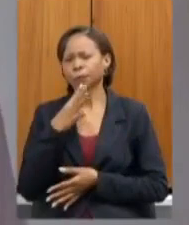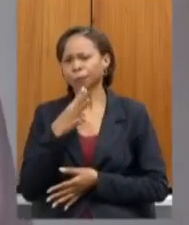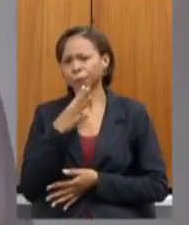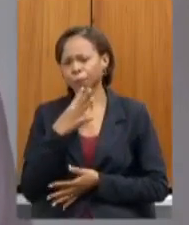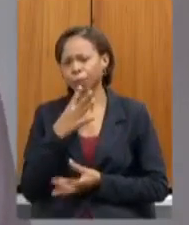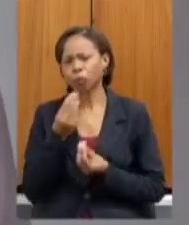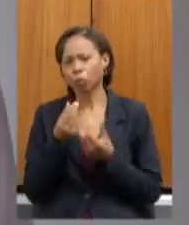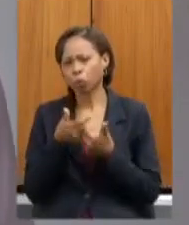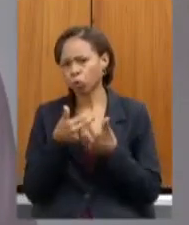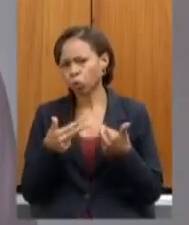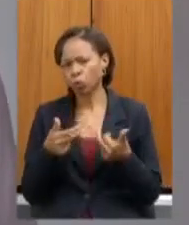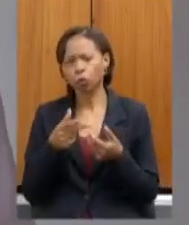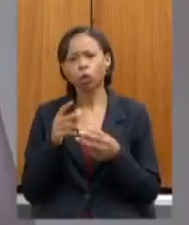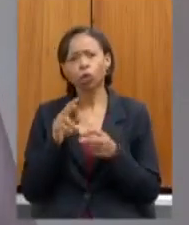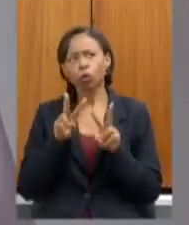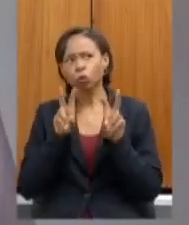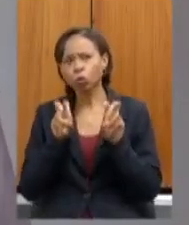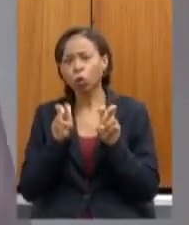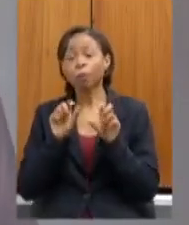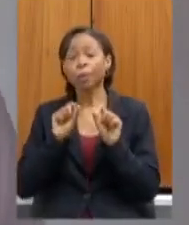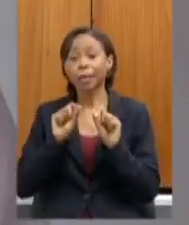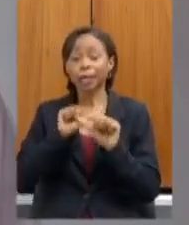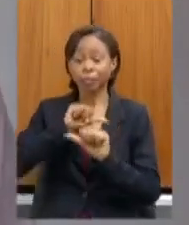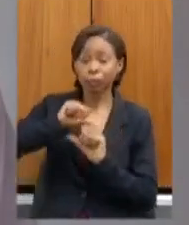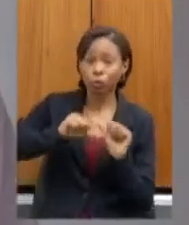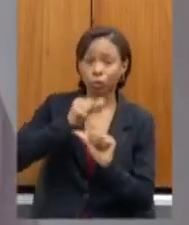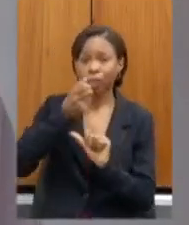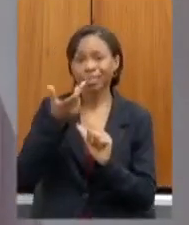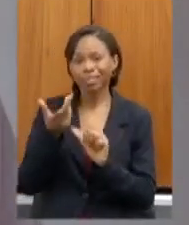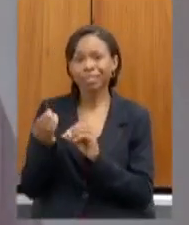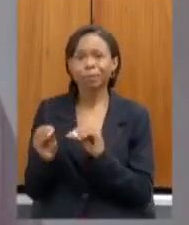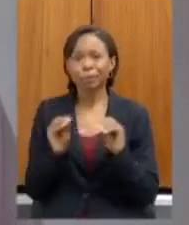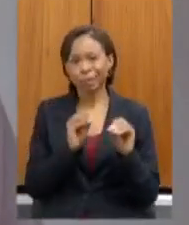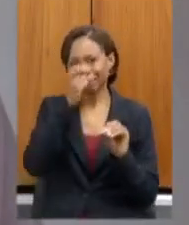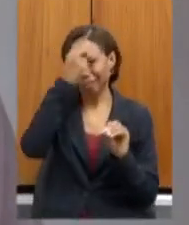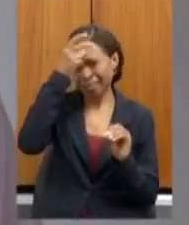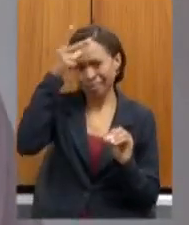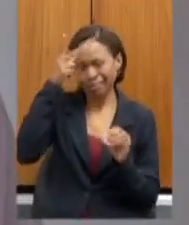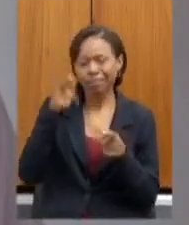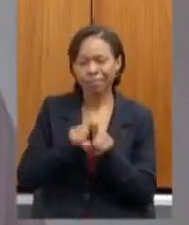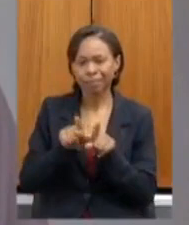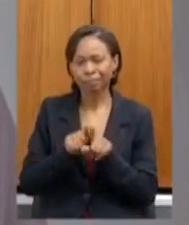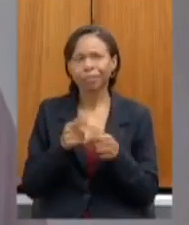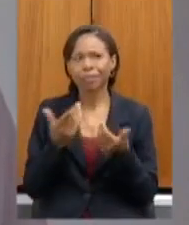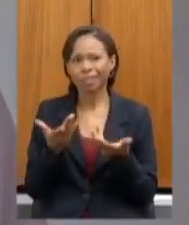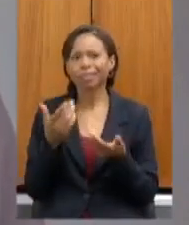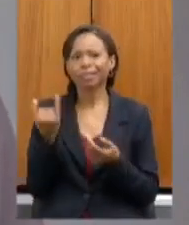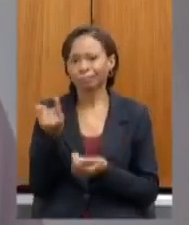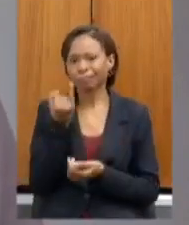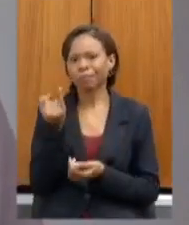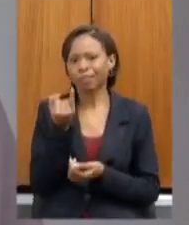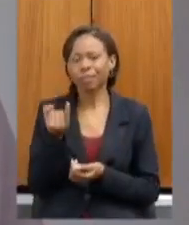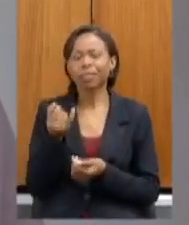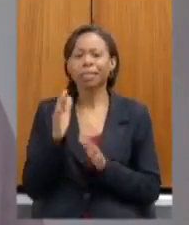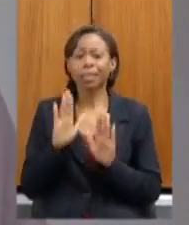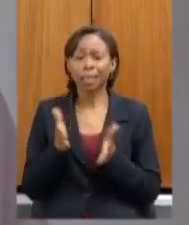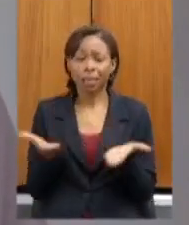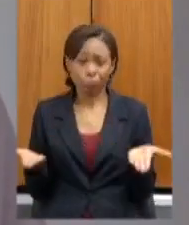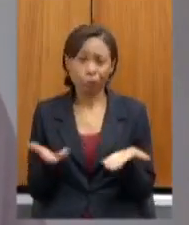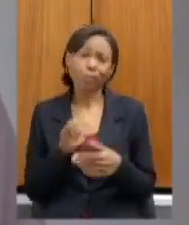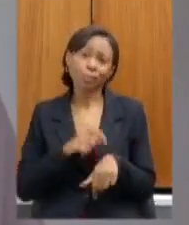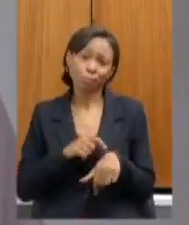esse ponto também da municipalização o que é sempre muito importante esse diálogo para a gente é realmente um momento atípico